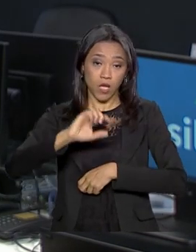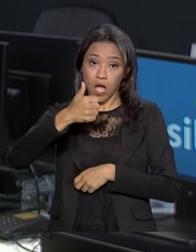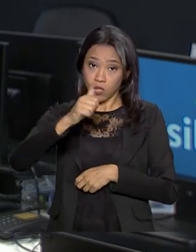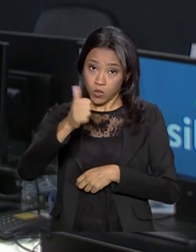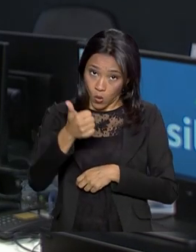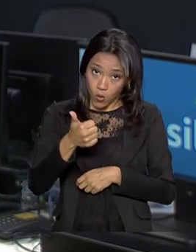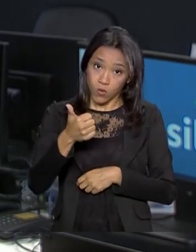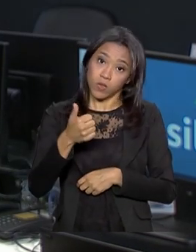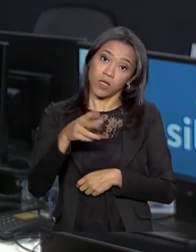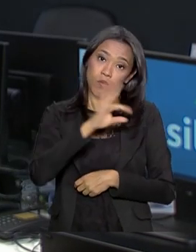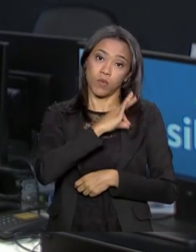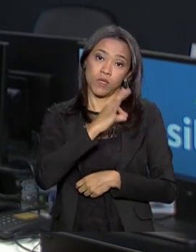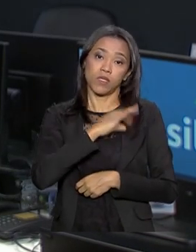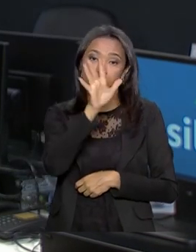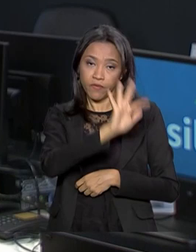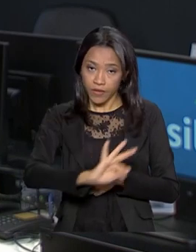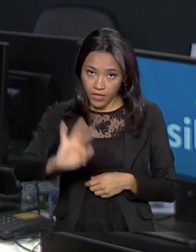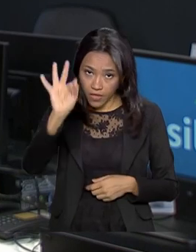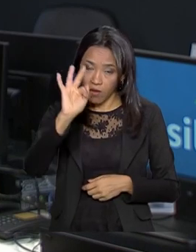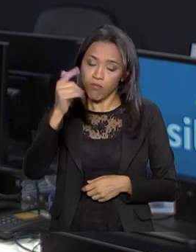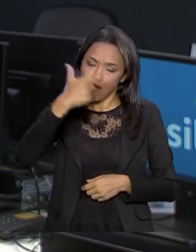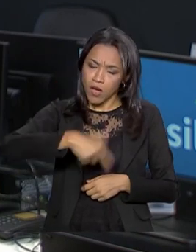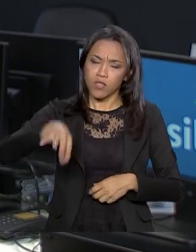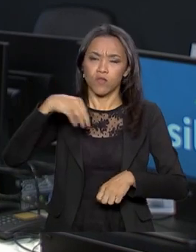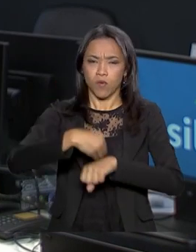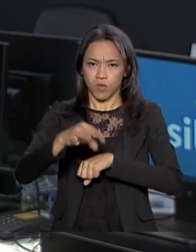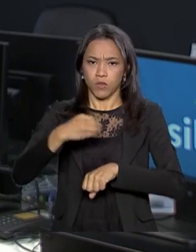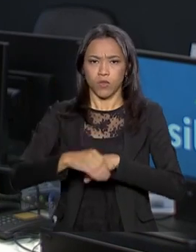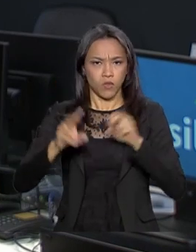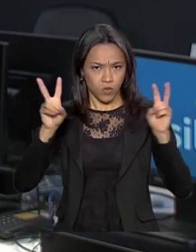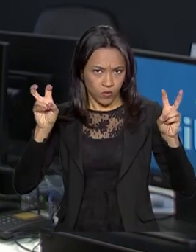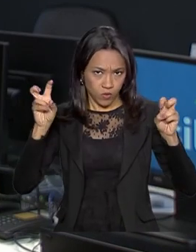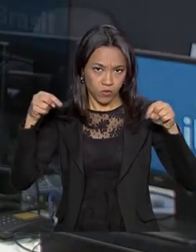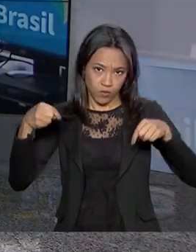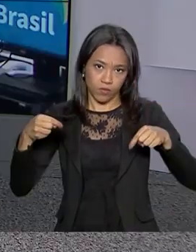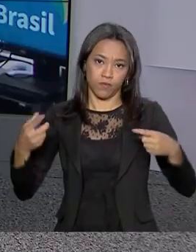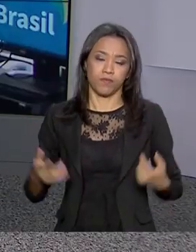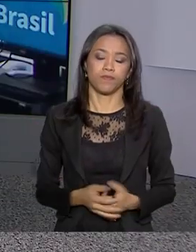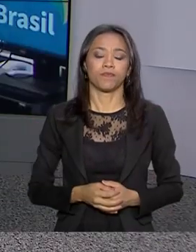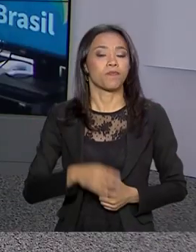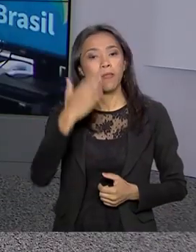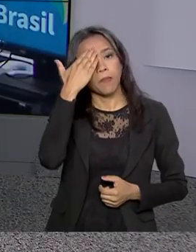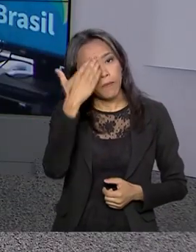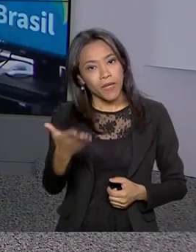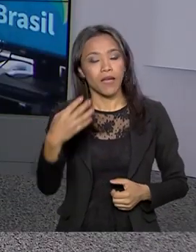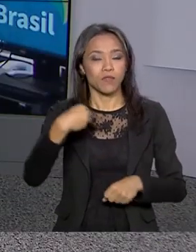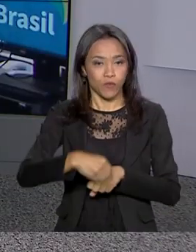Polícia Federal trará mais informações em uma entrevista coletiva. Renata. Obrigada, Ricardo, pelas suas informações.